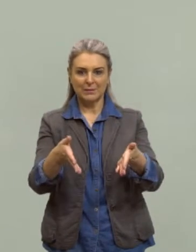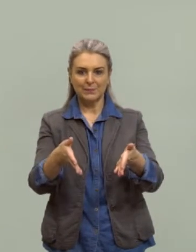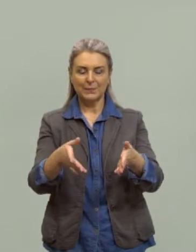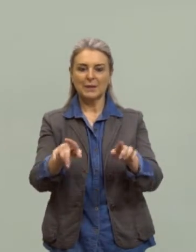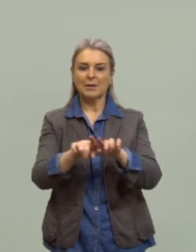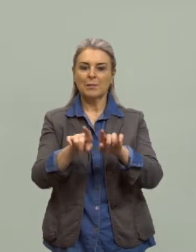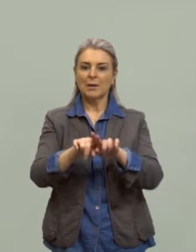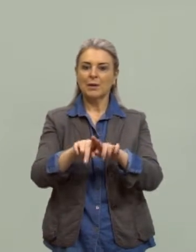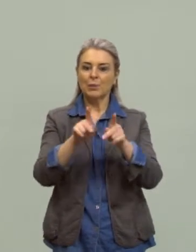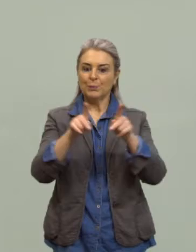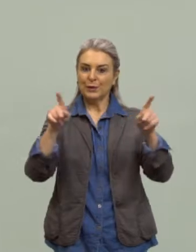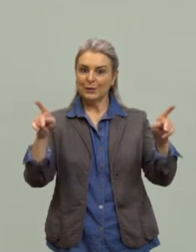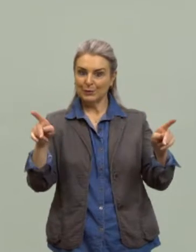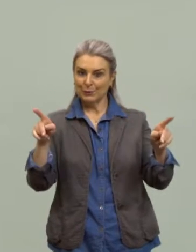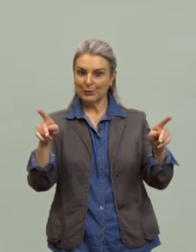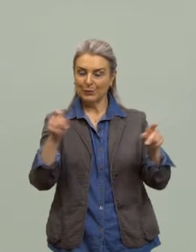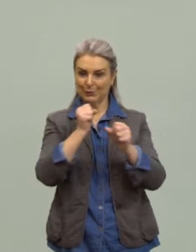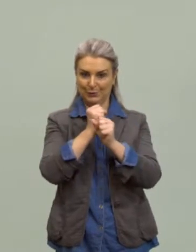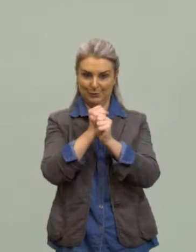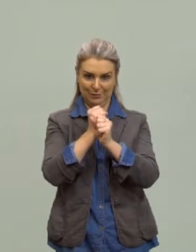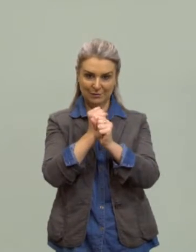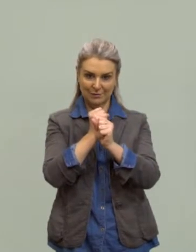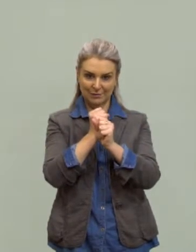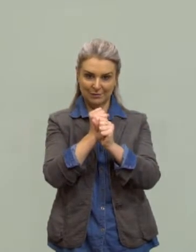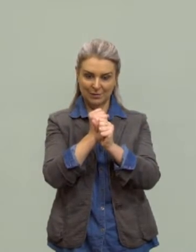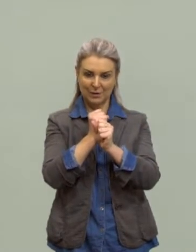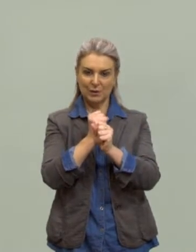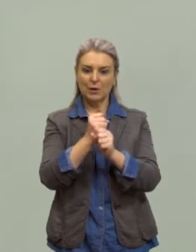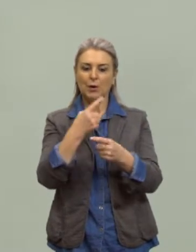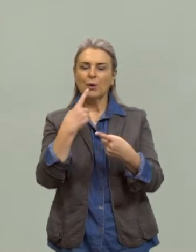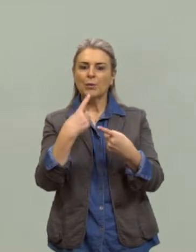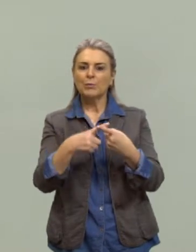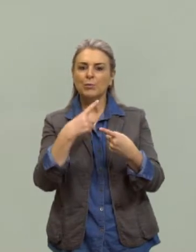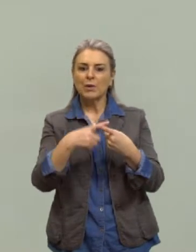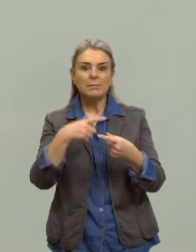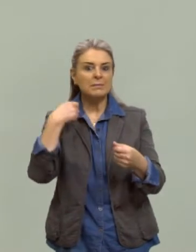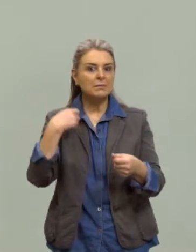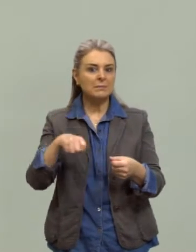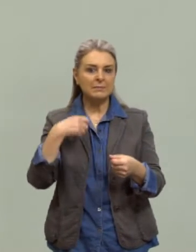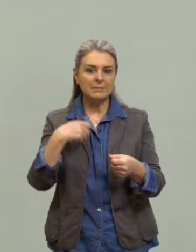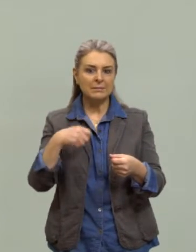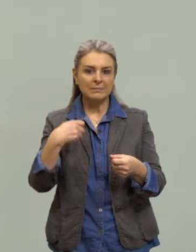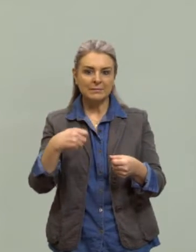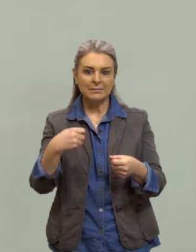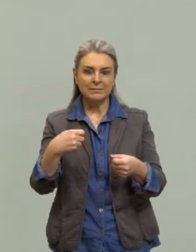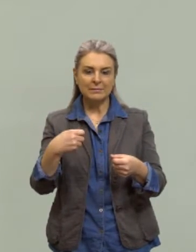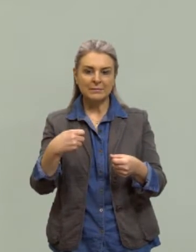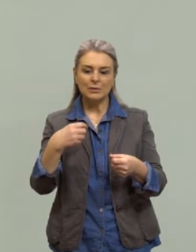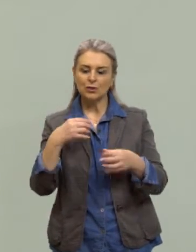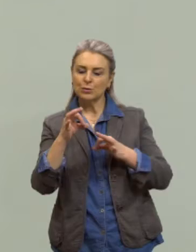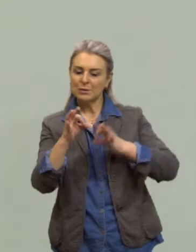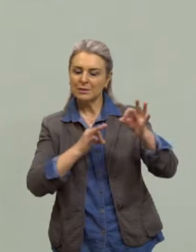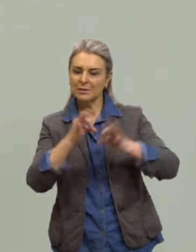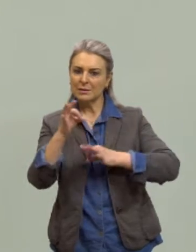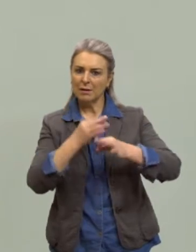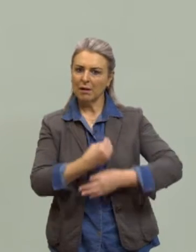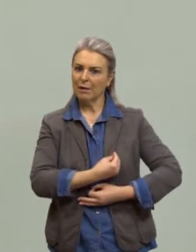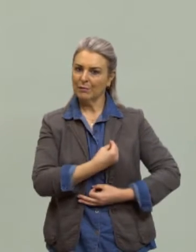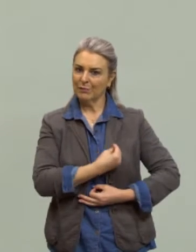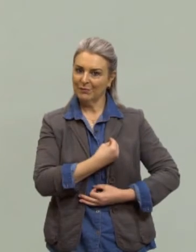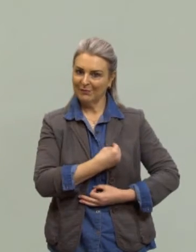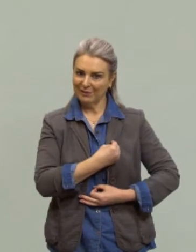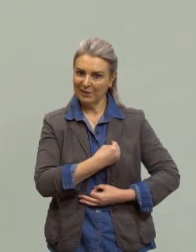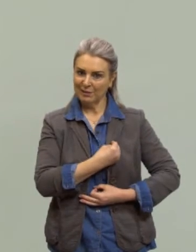estações do ano, tudo por quê? Porque havia uma necessidade de organizar a vida